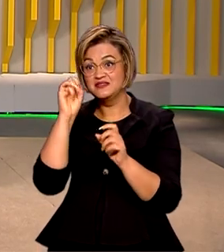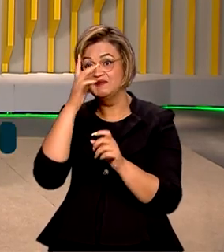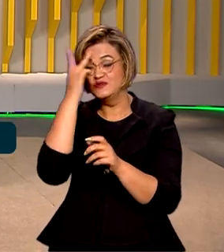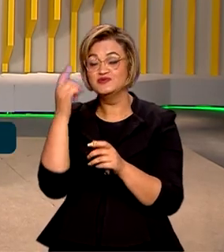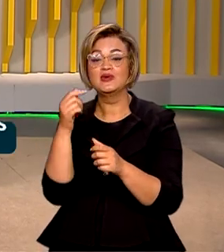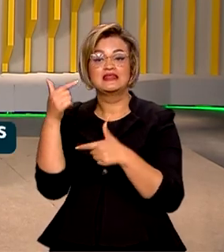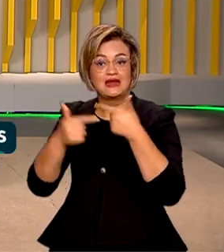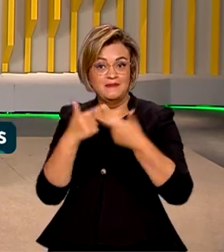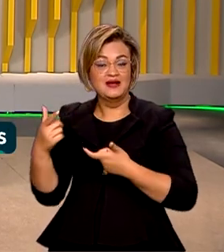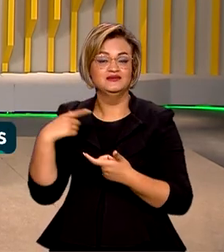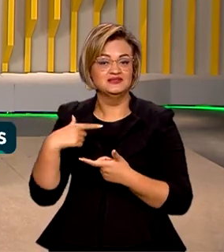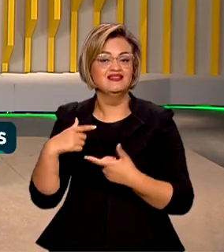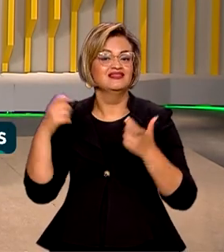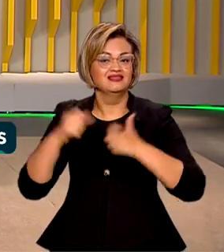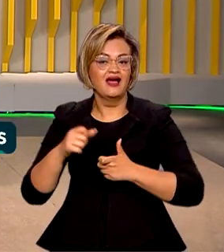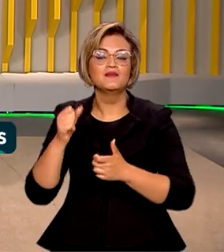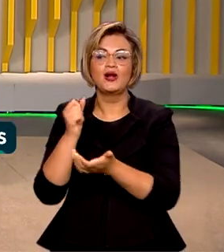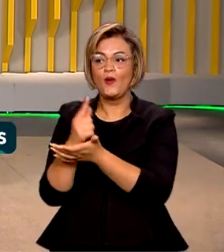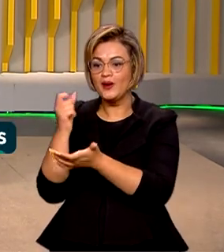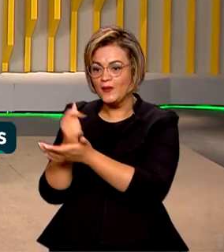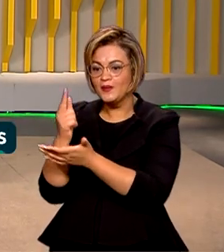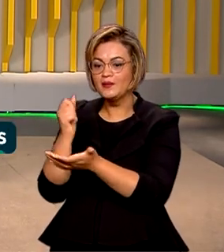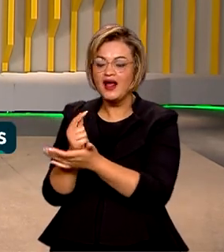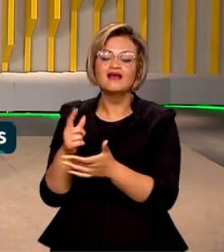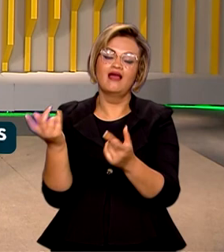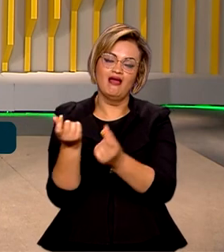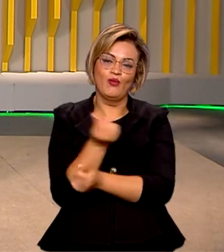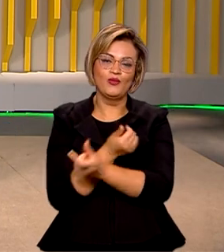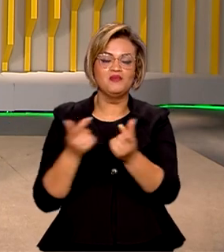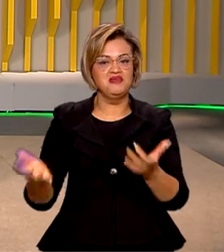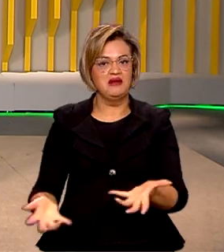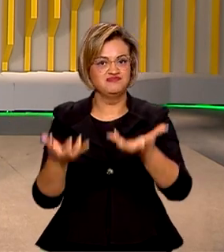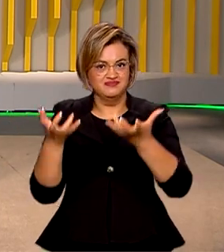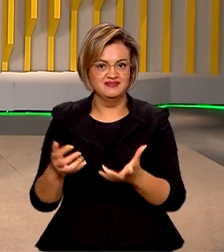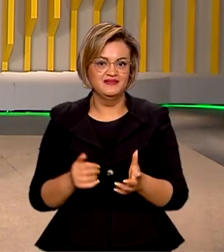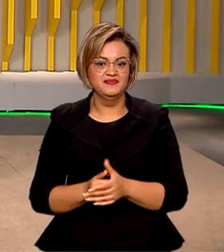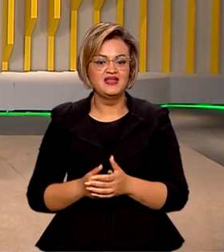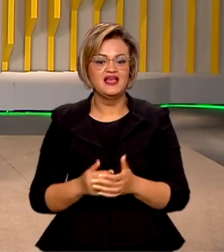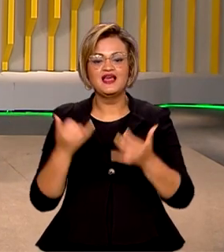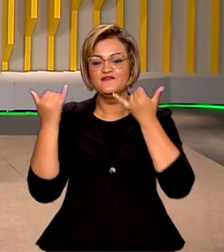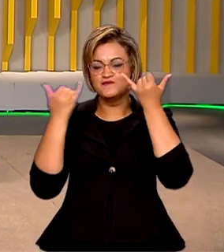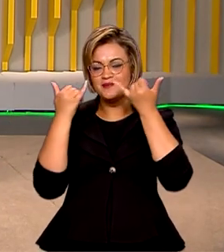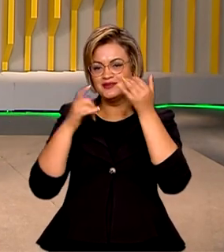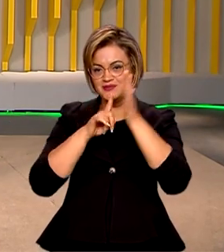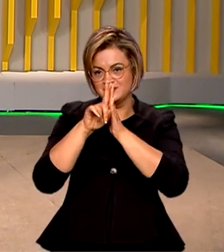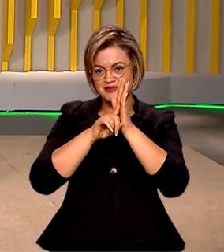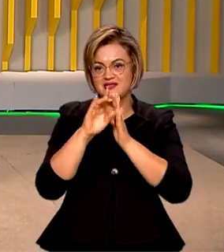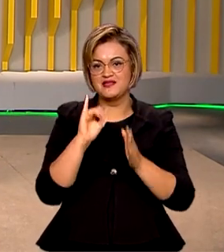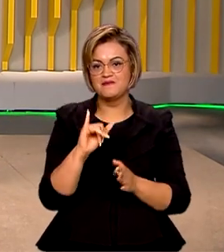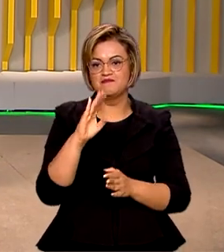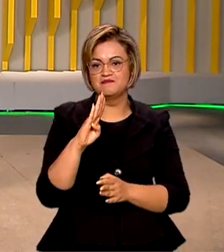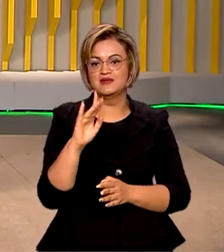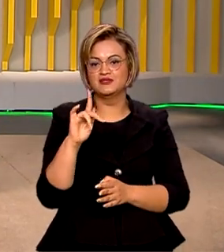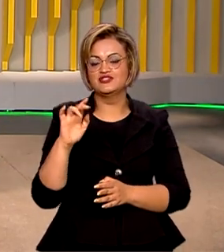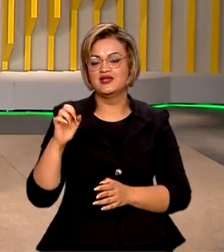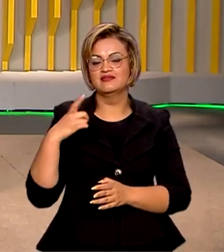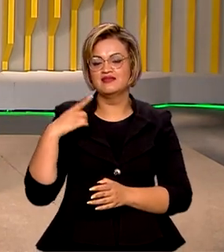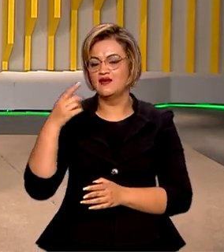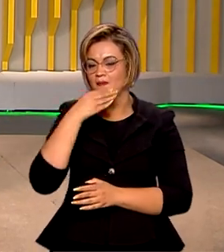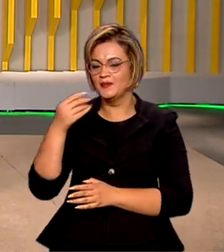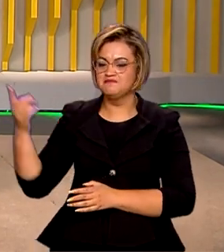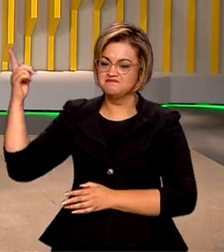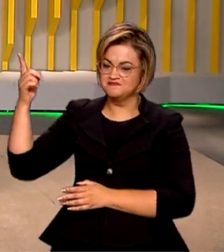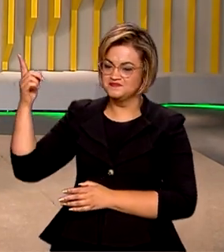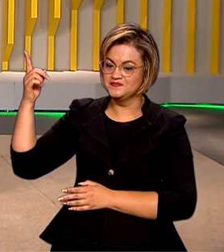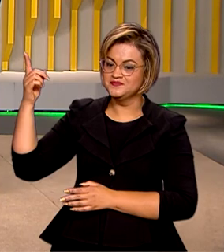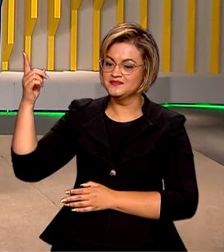compra, de consumo e isso faz a economia gerar. Quem tem mais detalhes dessa pesquisa do IBGE é o repórter Pablo Mundim,